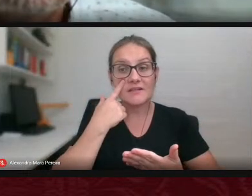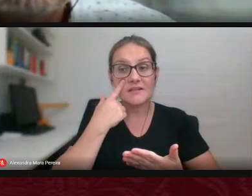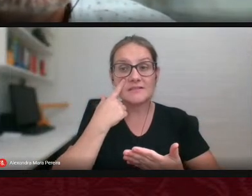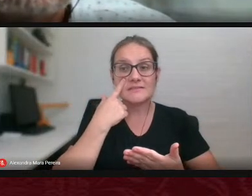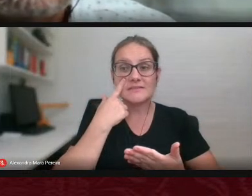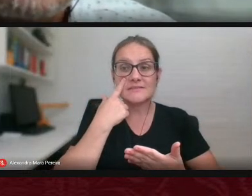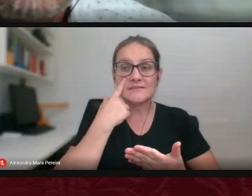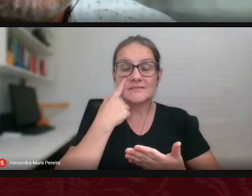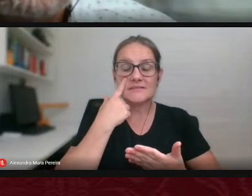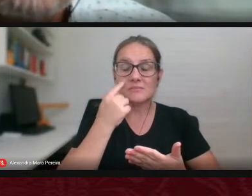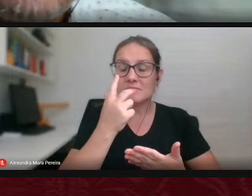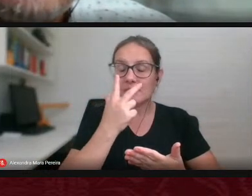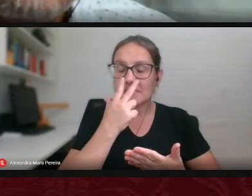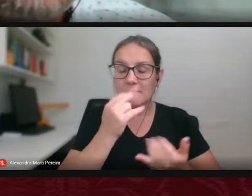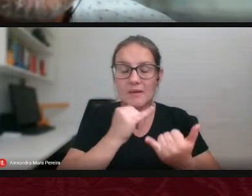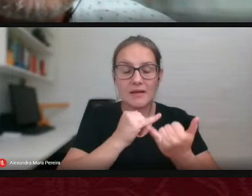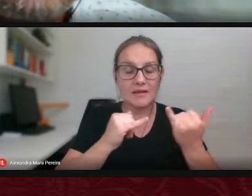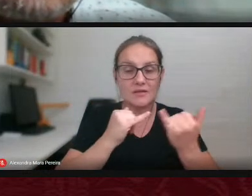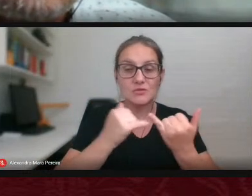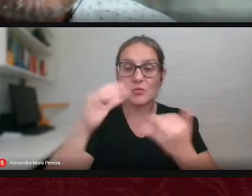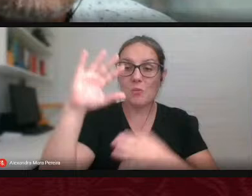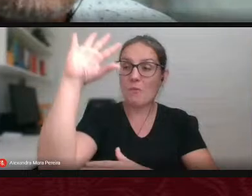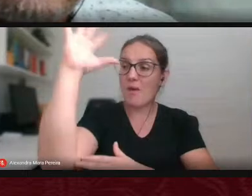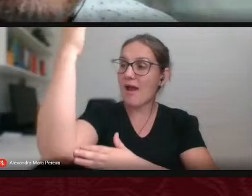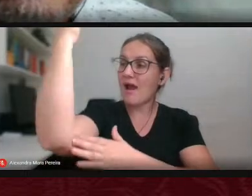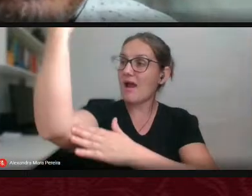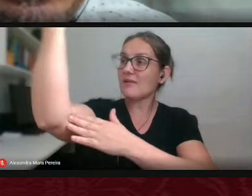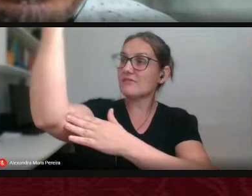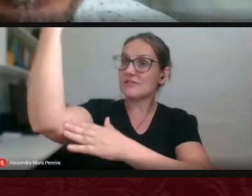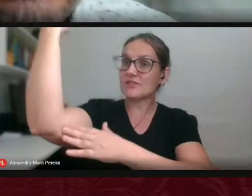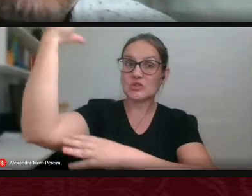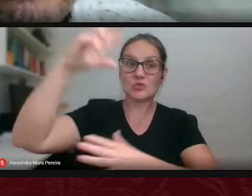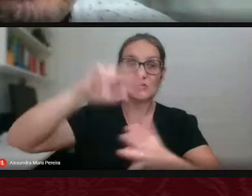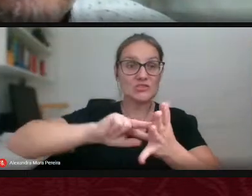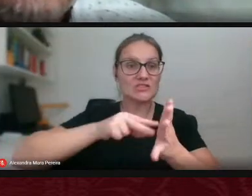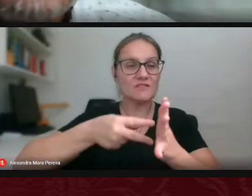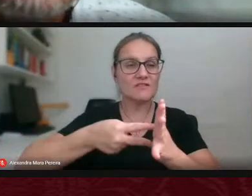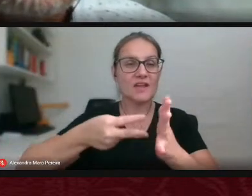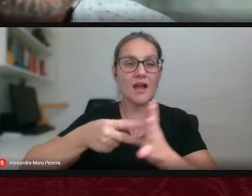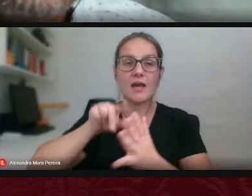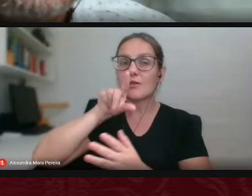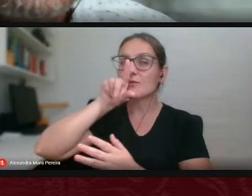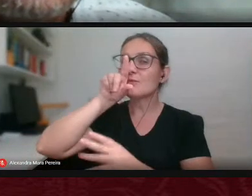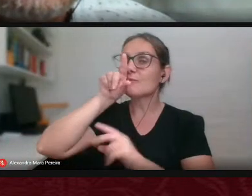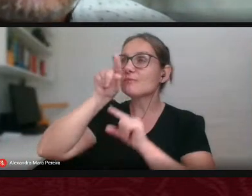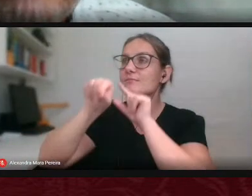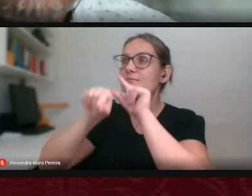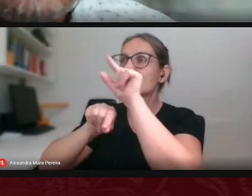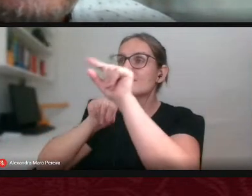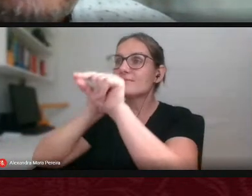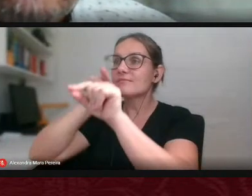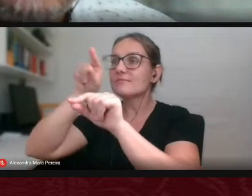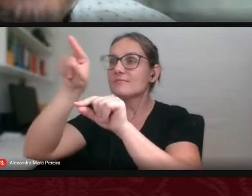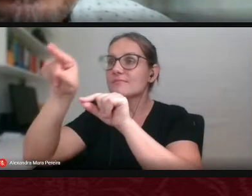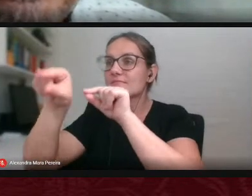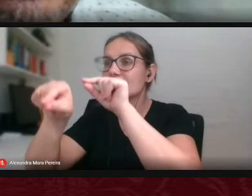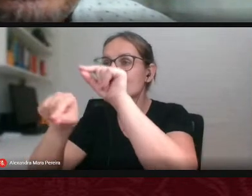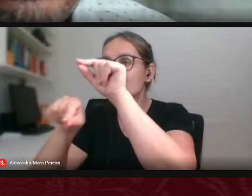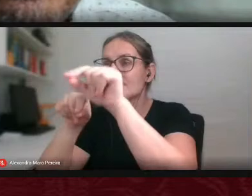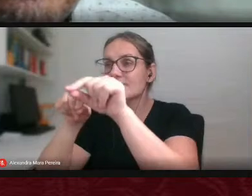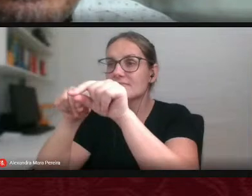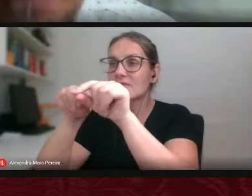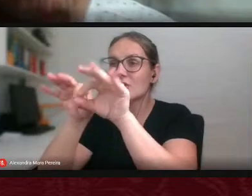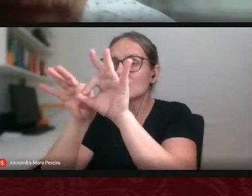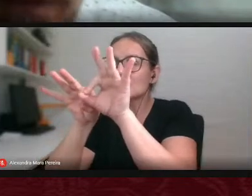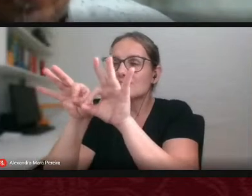passarinho e os passarinhos chegam a ela fazem ninhos nela